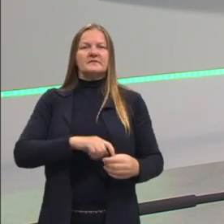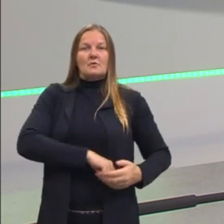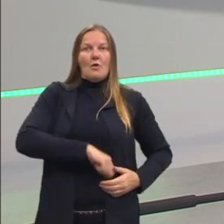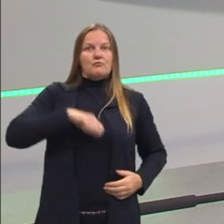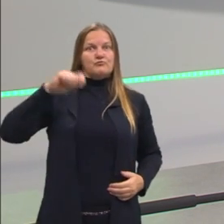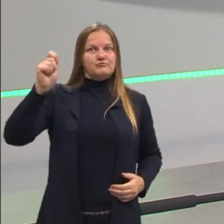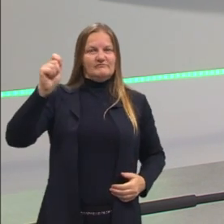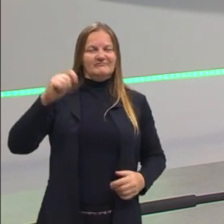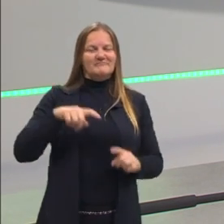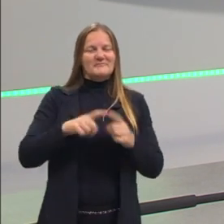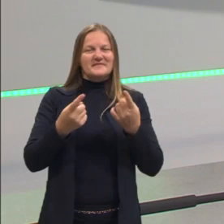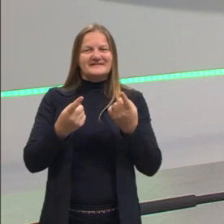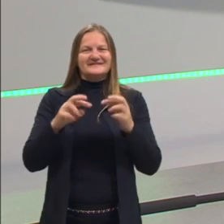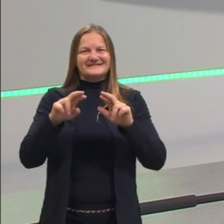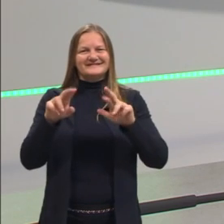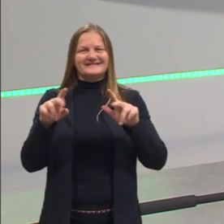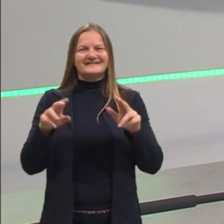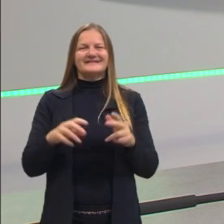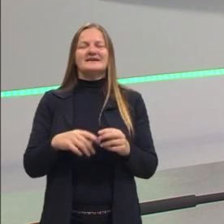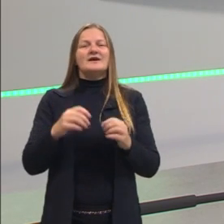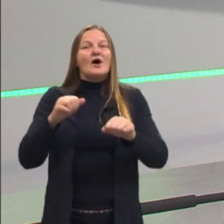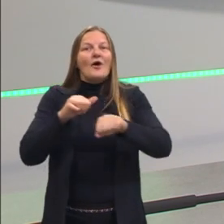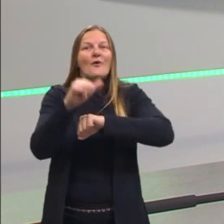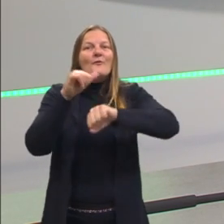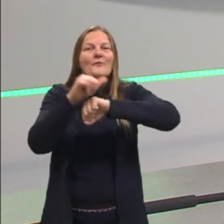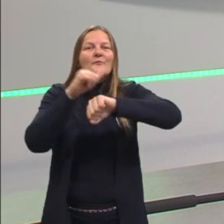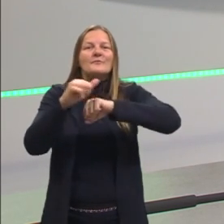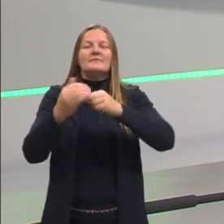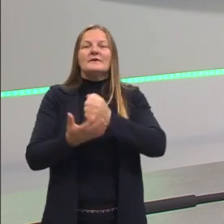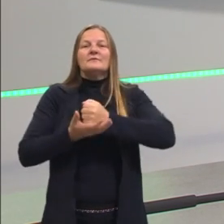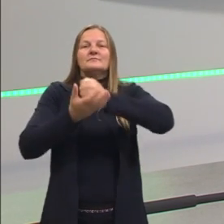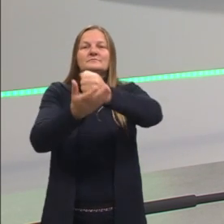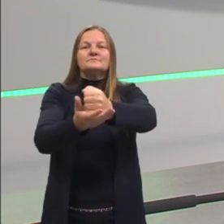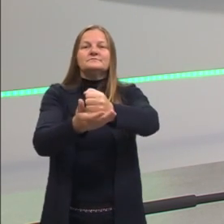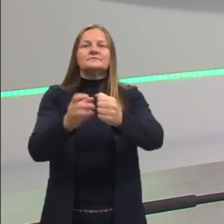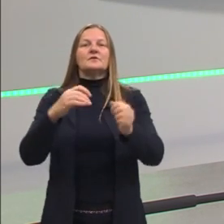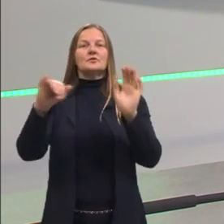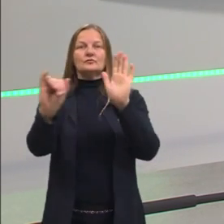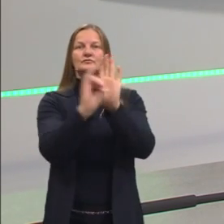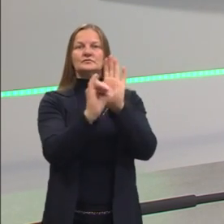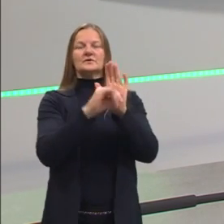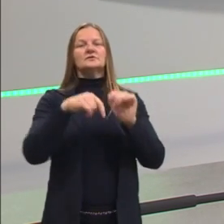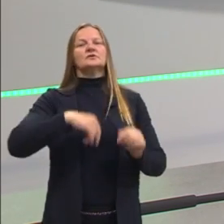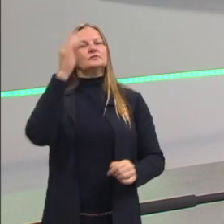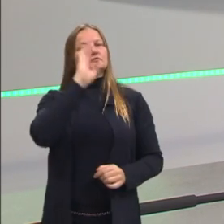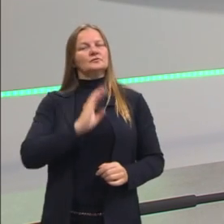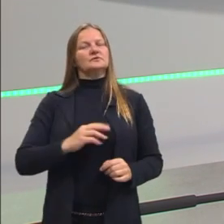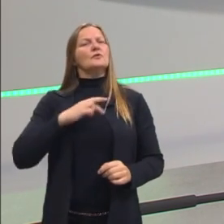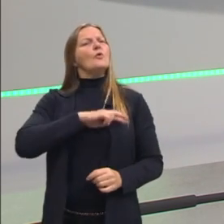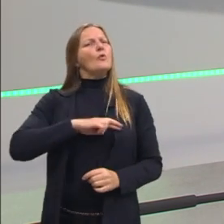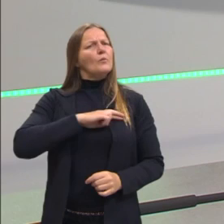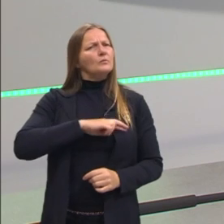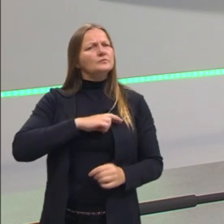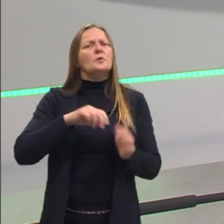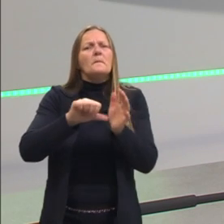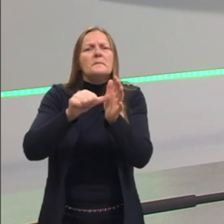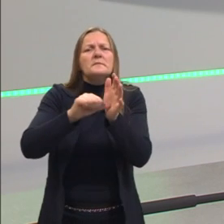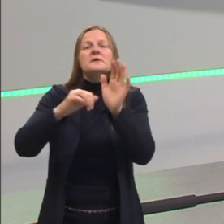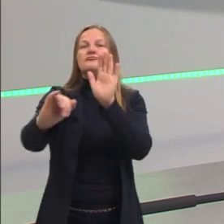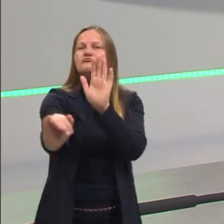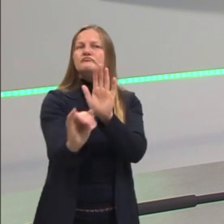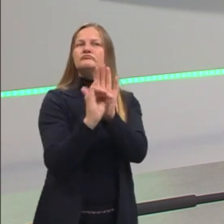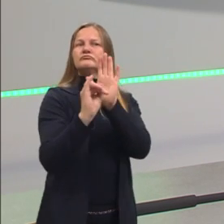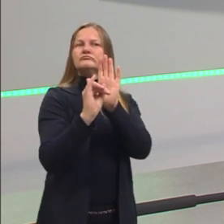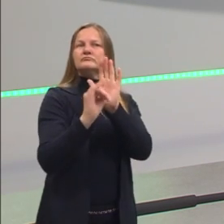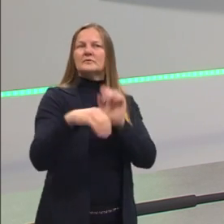acontecimentos nos auxiliaram a trazer o quê? Identidade. Então, quando eu falo em romantismo, eu estou falando da primeira identidade